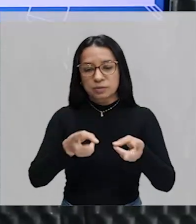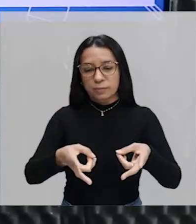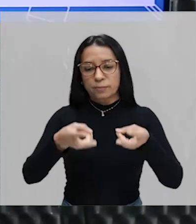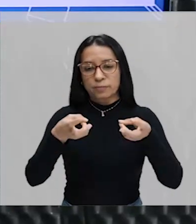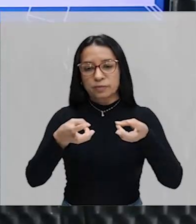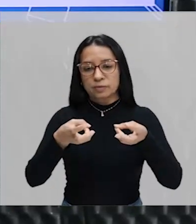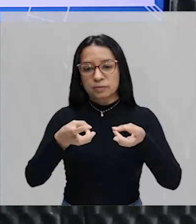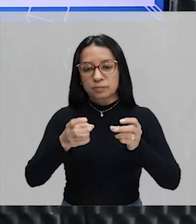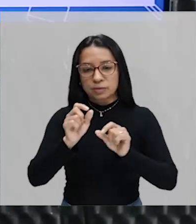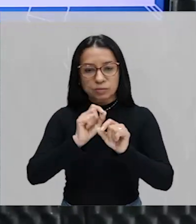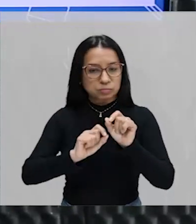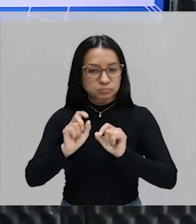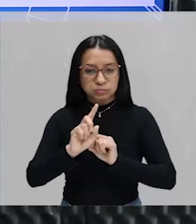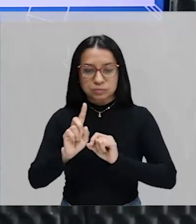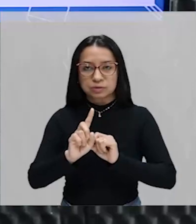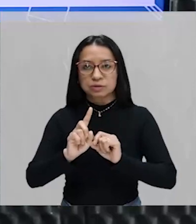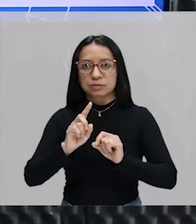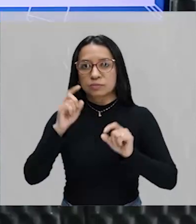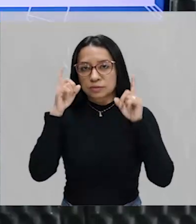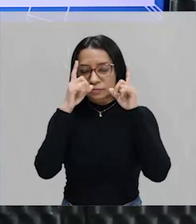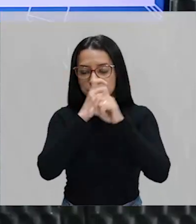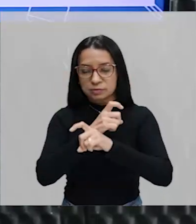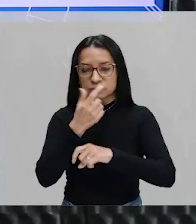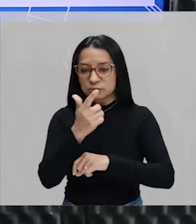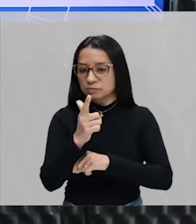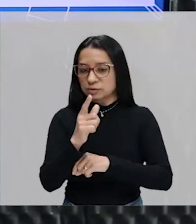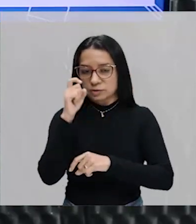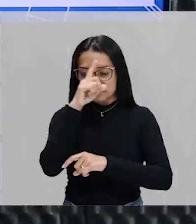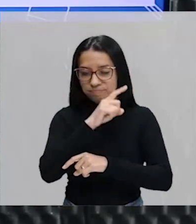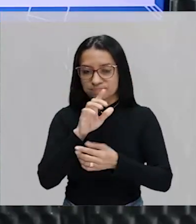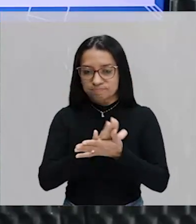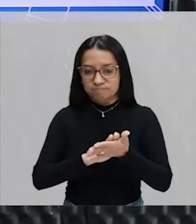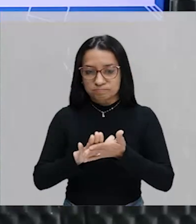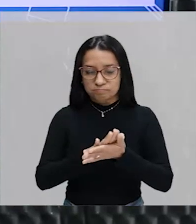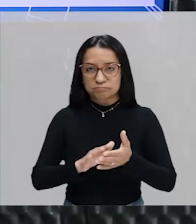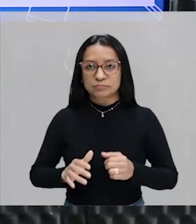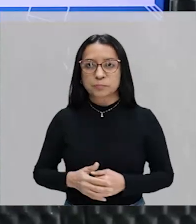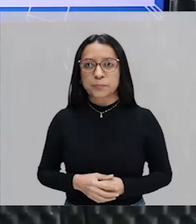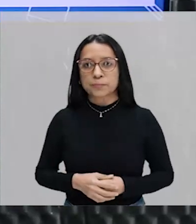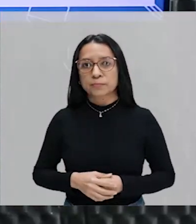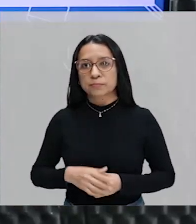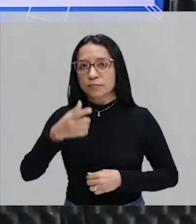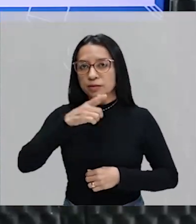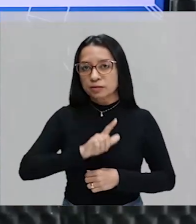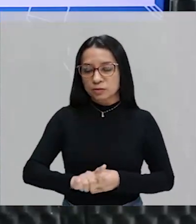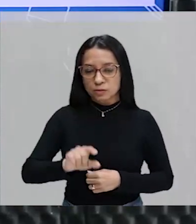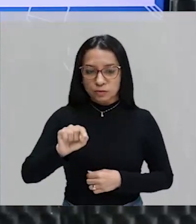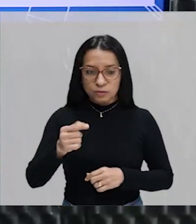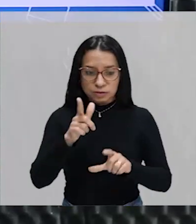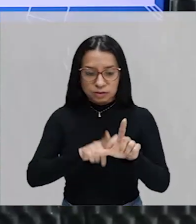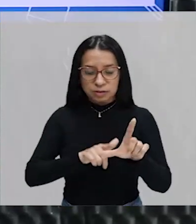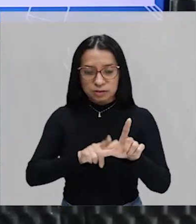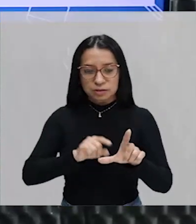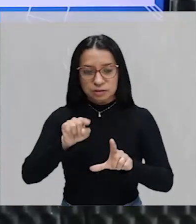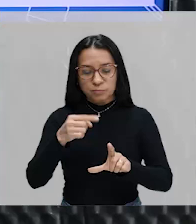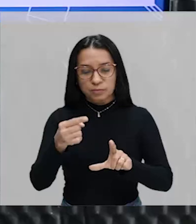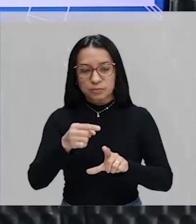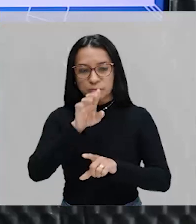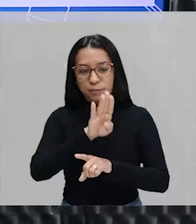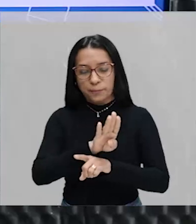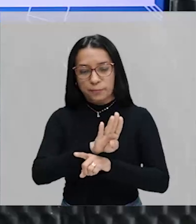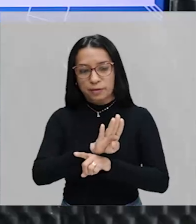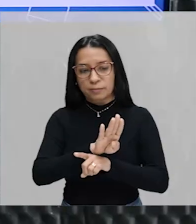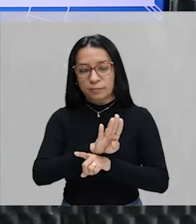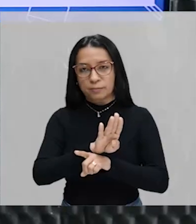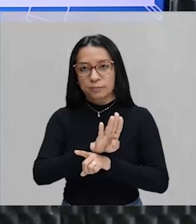raciocínio e que não é difícil, né? Não tem dificuldade nenhuma nisso. Então, vamos agora para mais uma letra e na próxima letra, agora o nosso